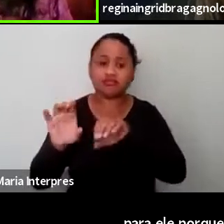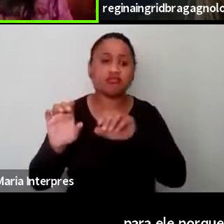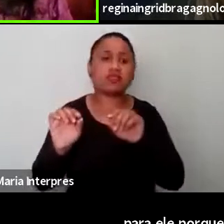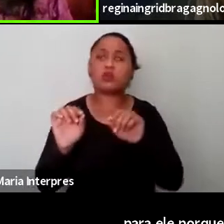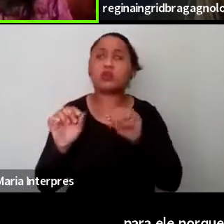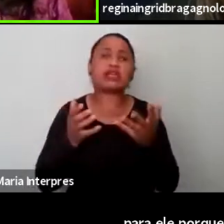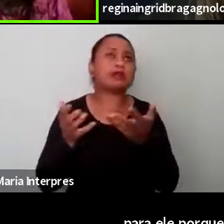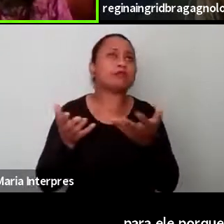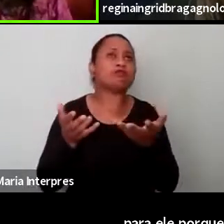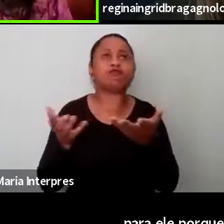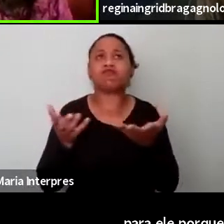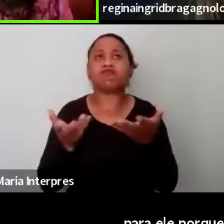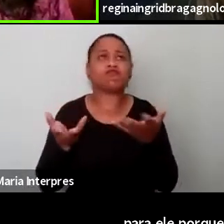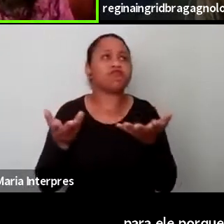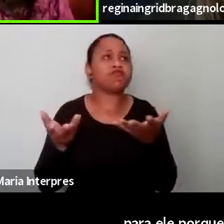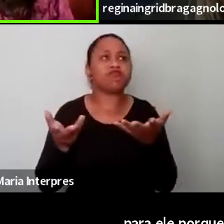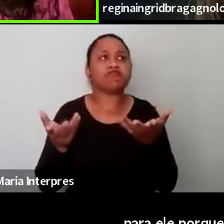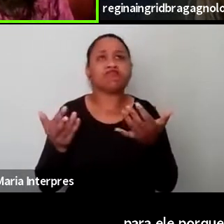né? De,